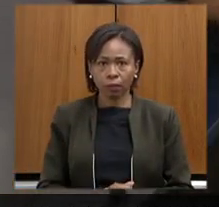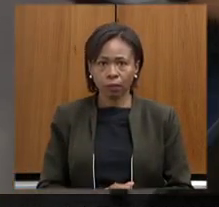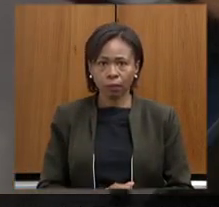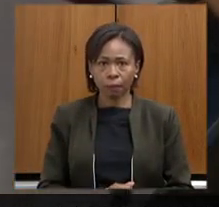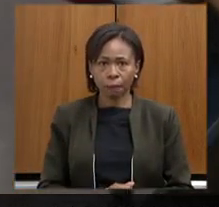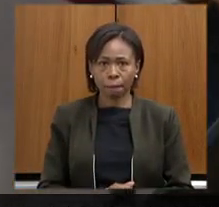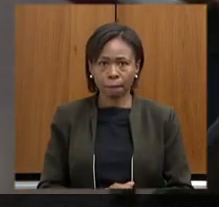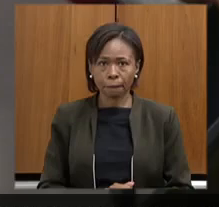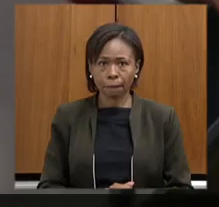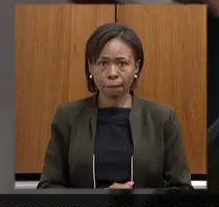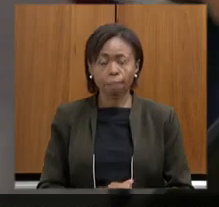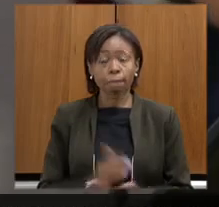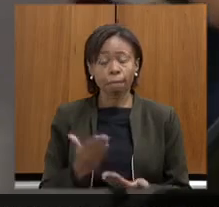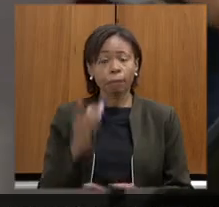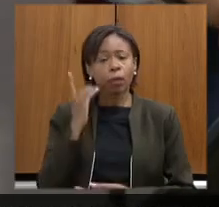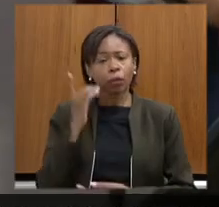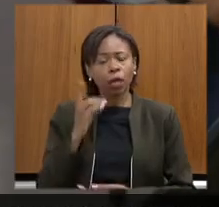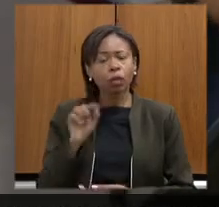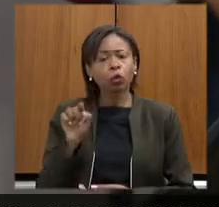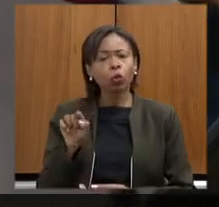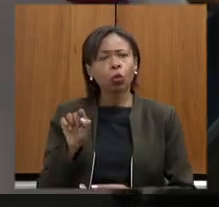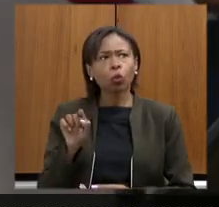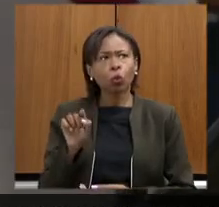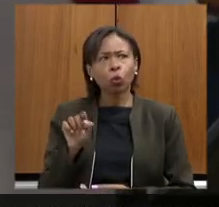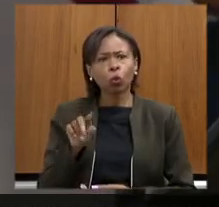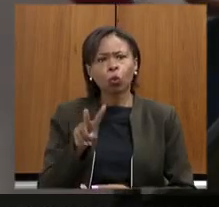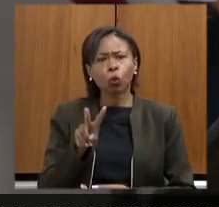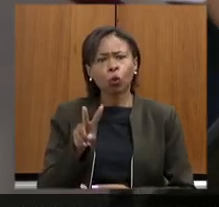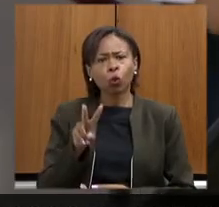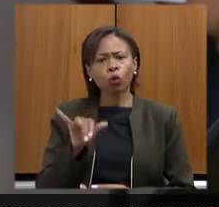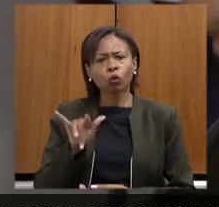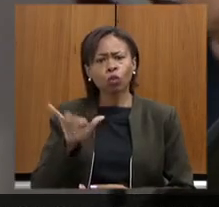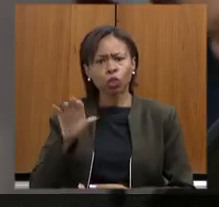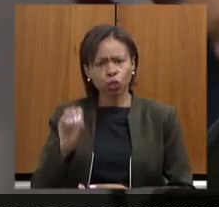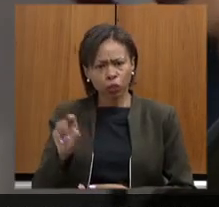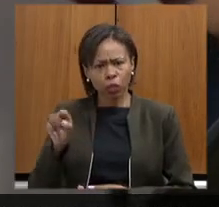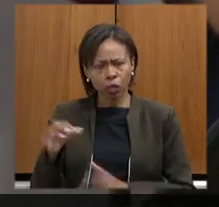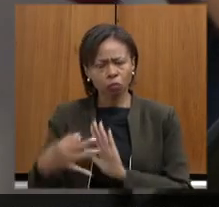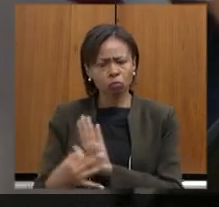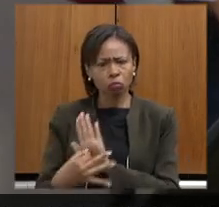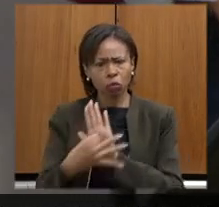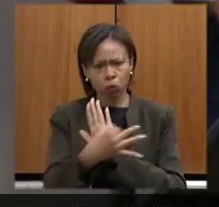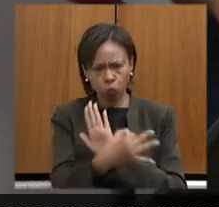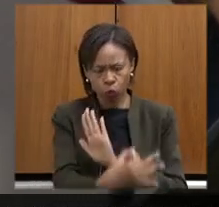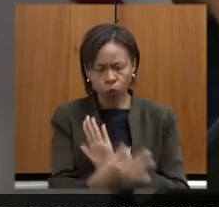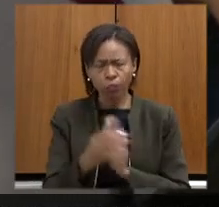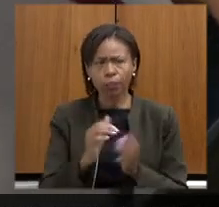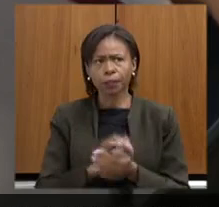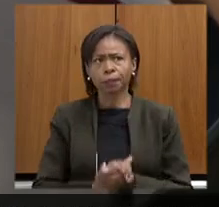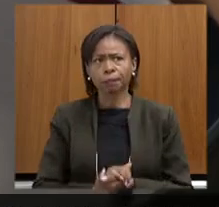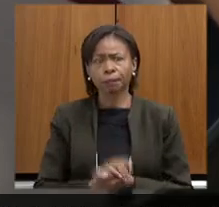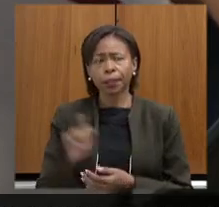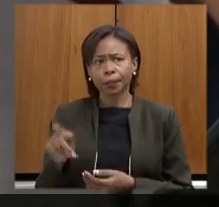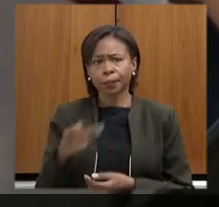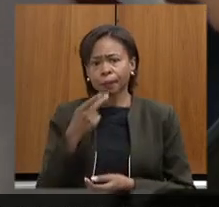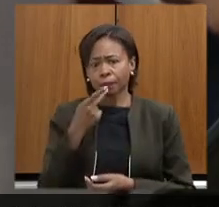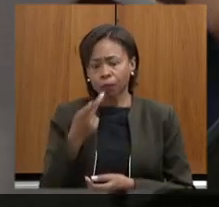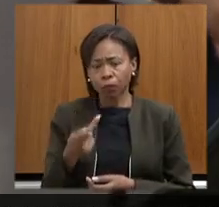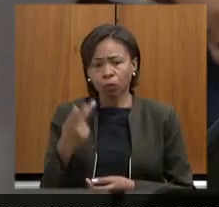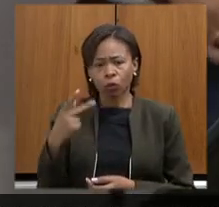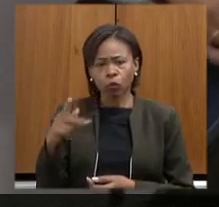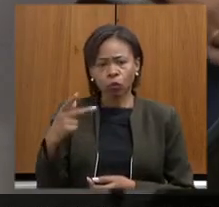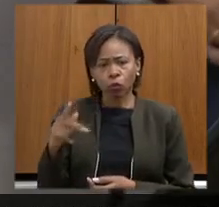deputado o deputado Virgílio Guimarães fez aqui as suas fez as suas contribuições colocou aqui suas